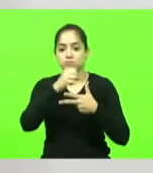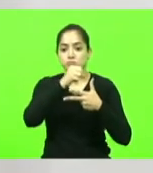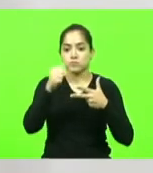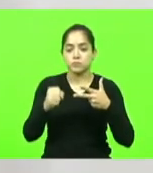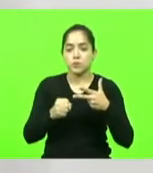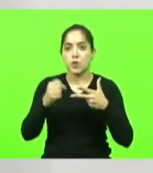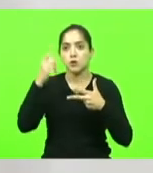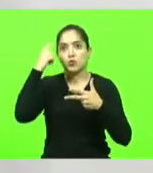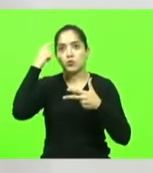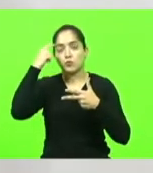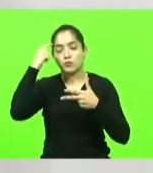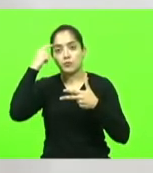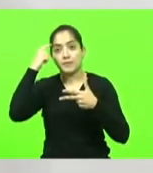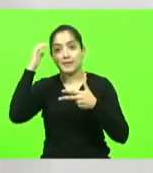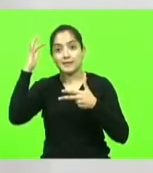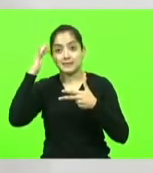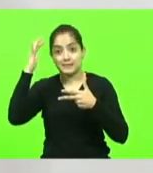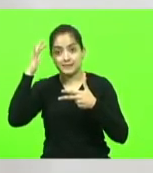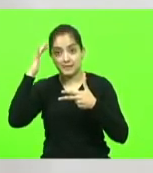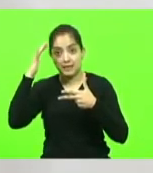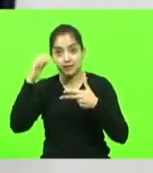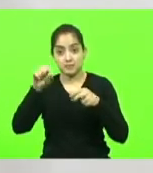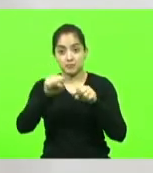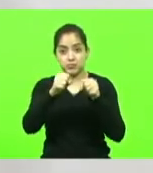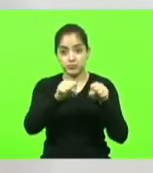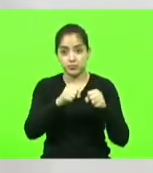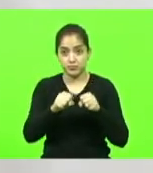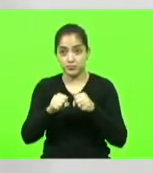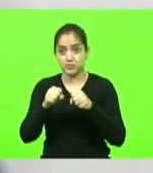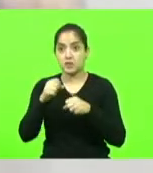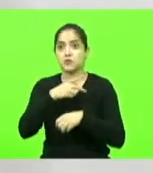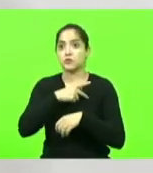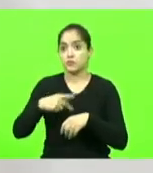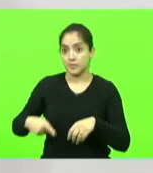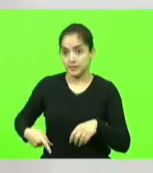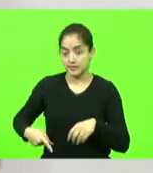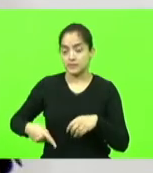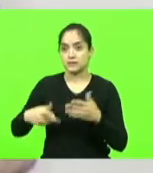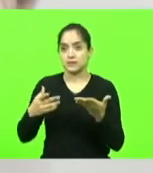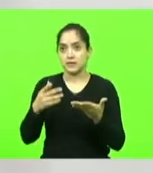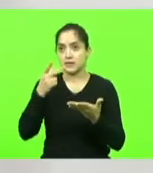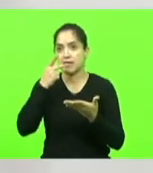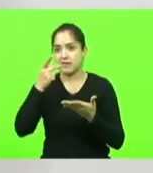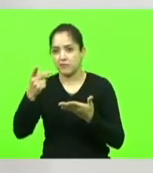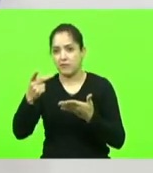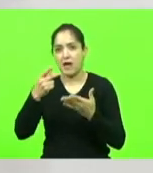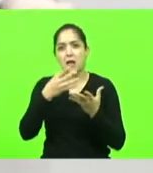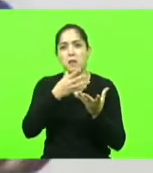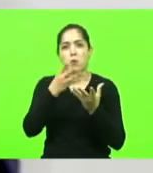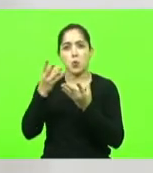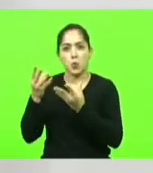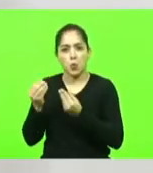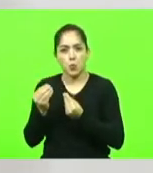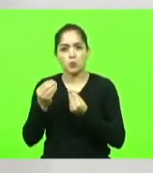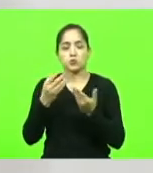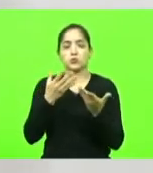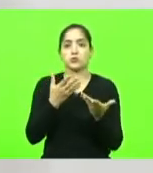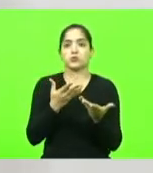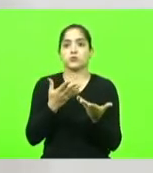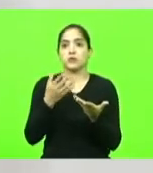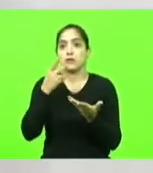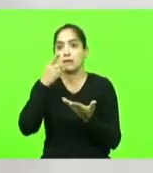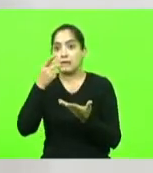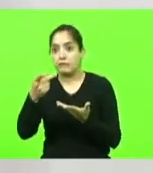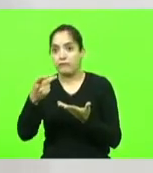imaginaria que a ruptura viria do presidente da república porque dizem que ele fala demais que ele fala muito que ele é